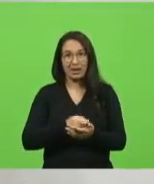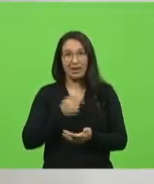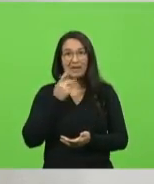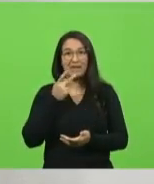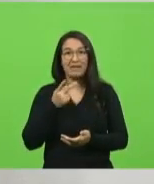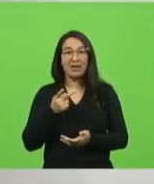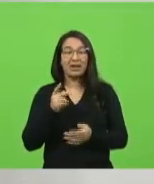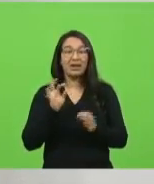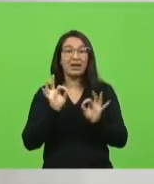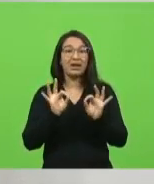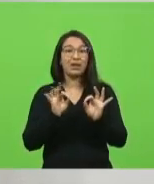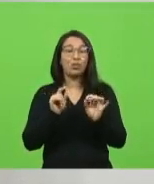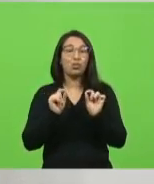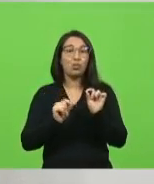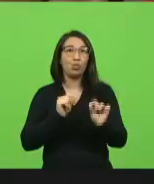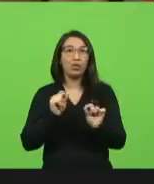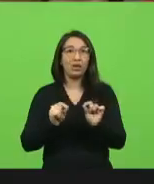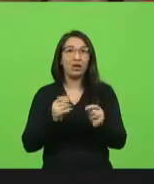desconfortável.